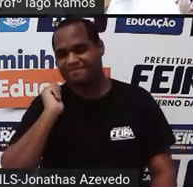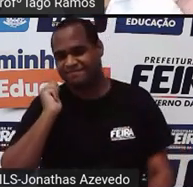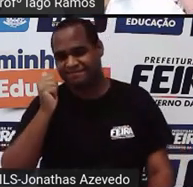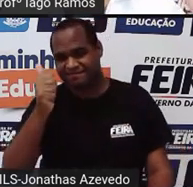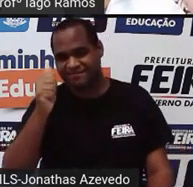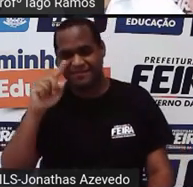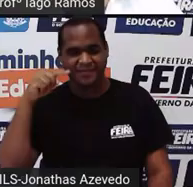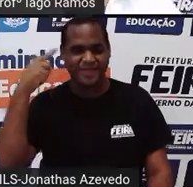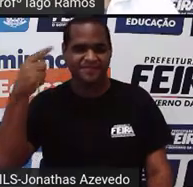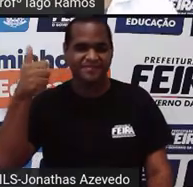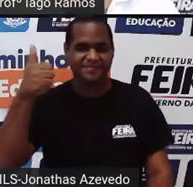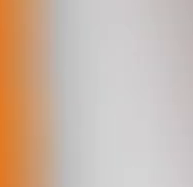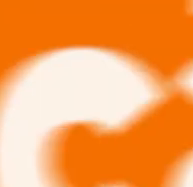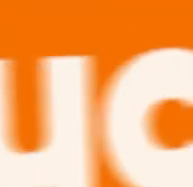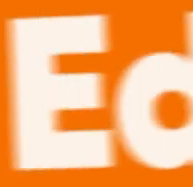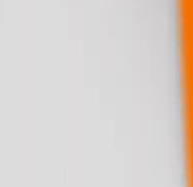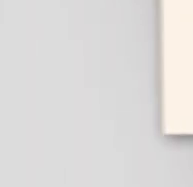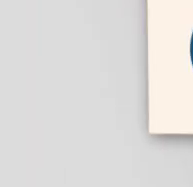até mais.